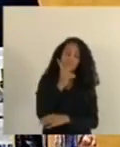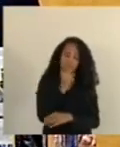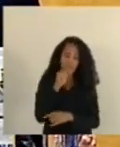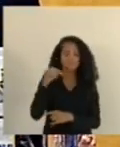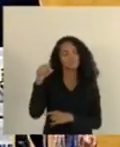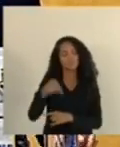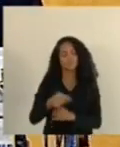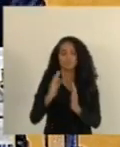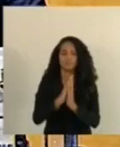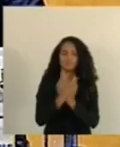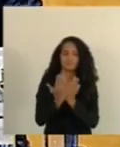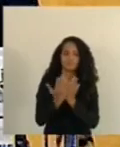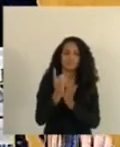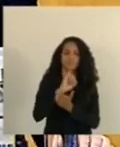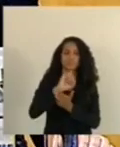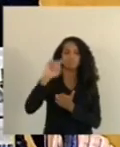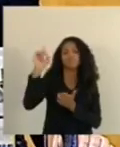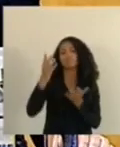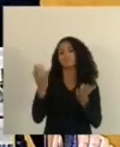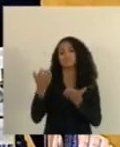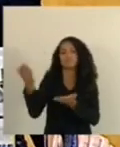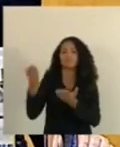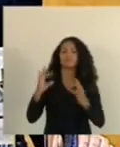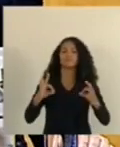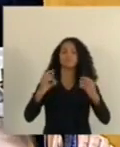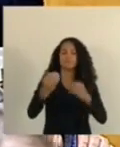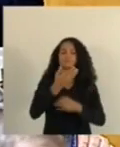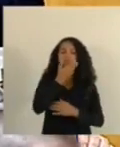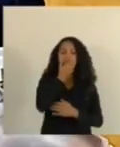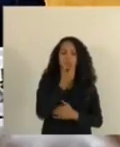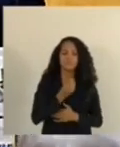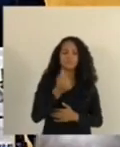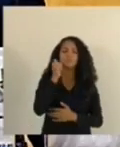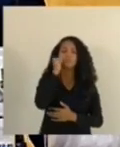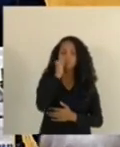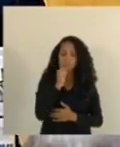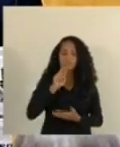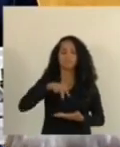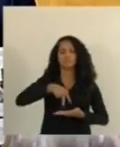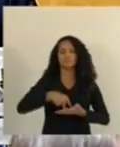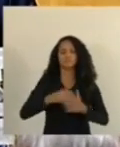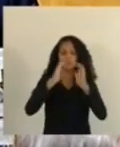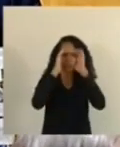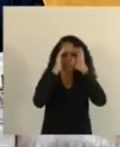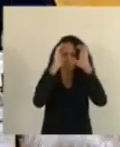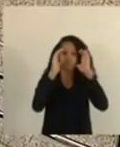de um versículo da Bíblia. Sendo assim, solicita a todos, homens e mulheres, se coloquem em posição de respeito.